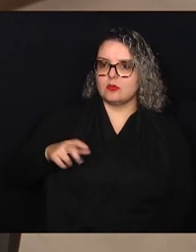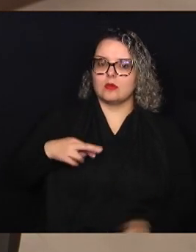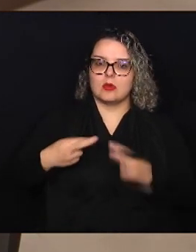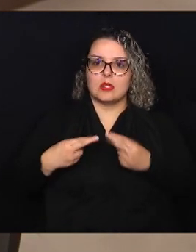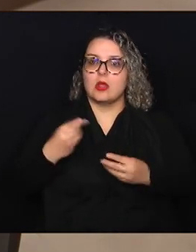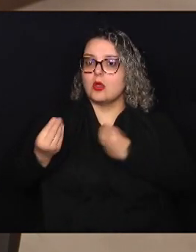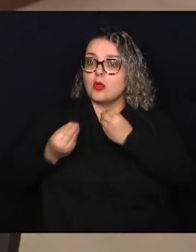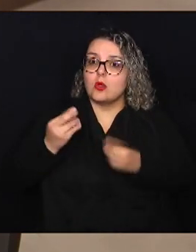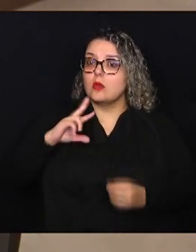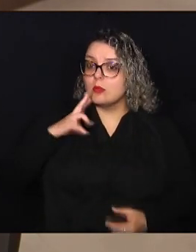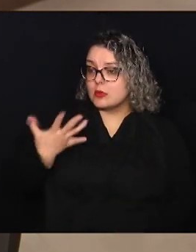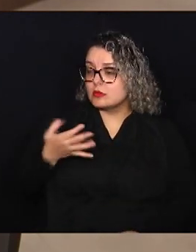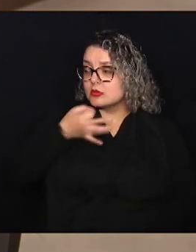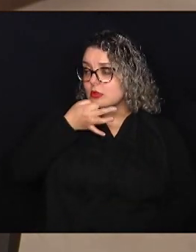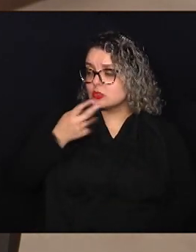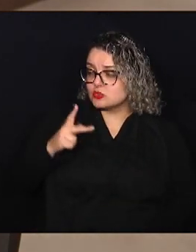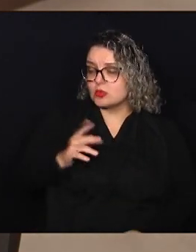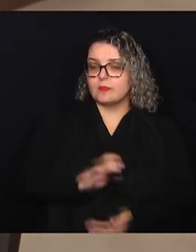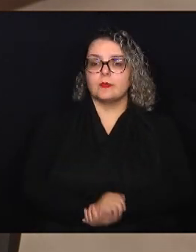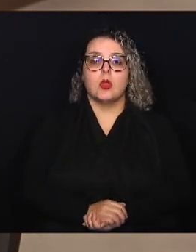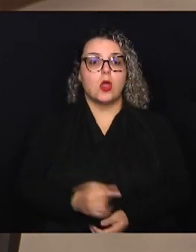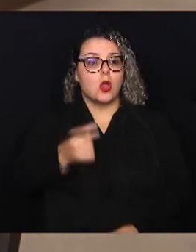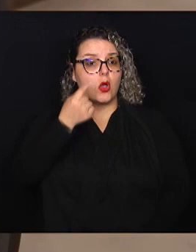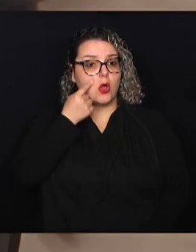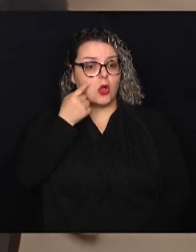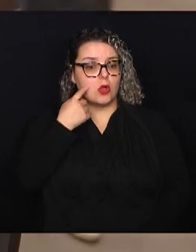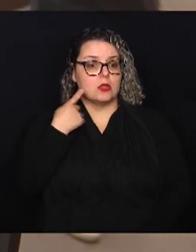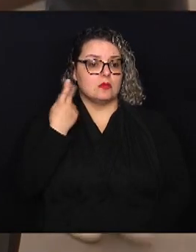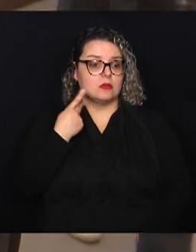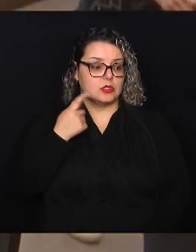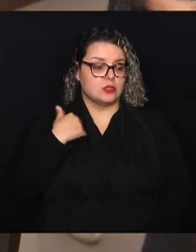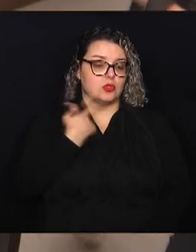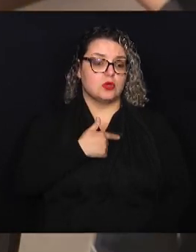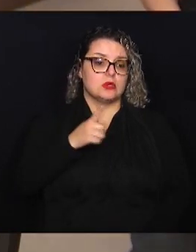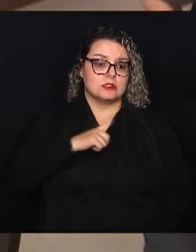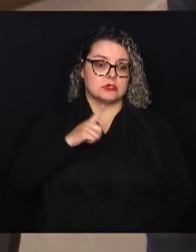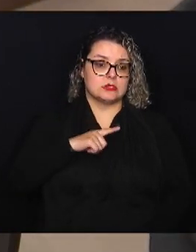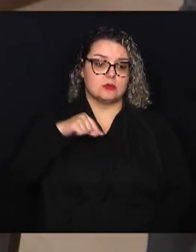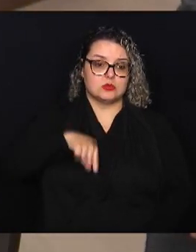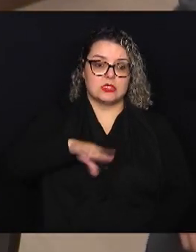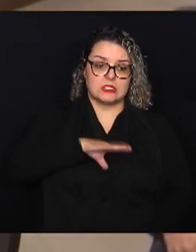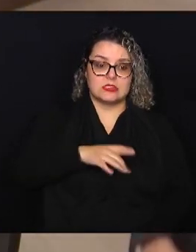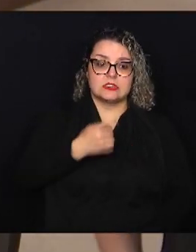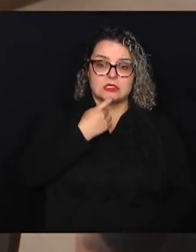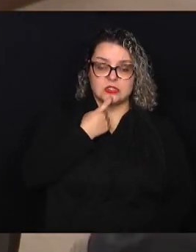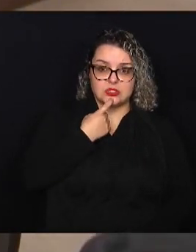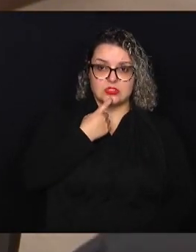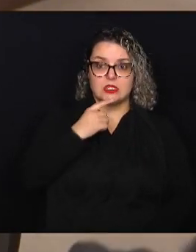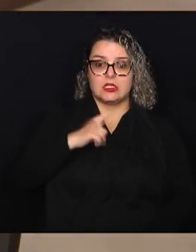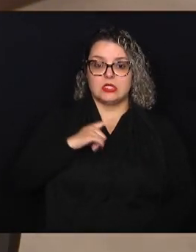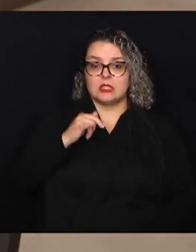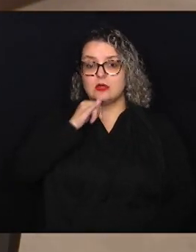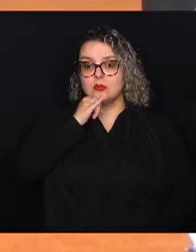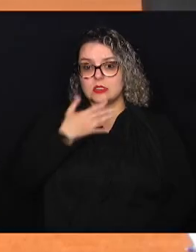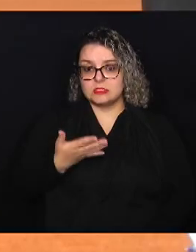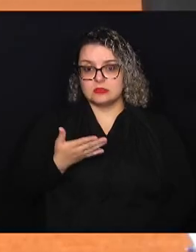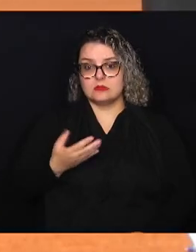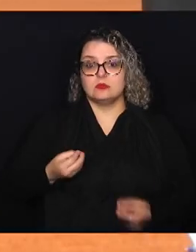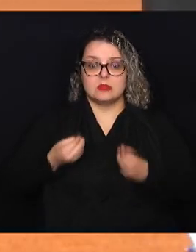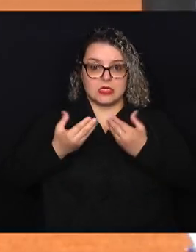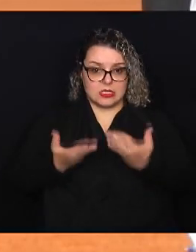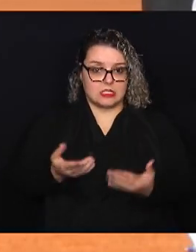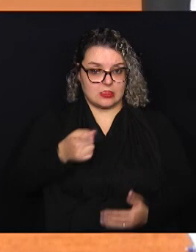resolver isso? Olha vereador nós temos aqui na cidade de Campinas eu tenho um exemplo para trazer aqui para